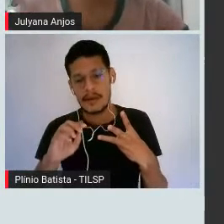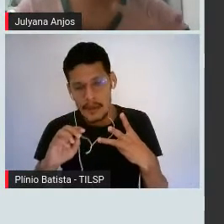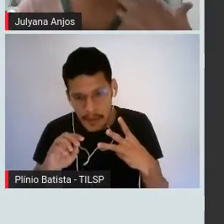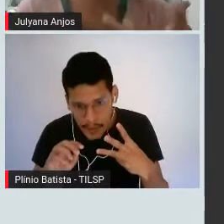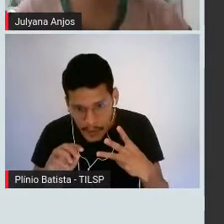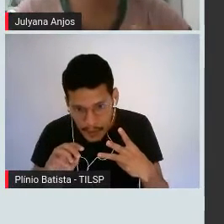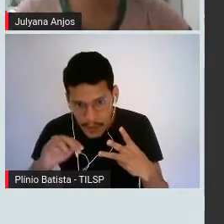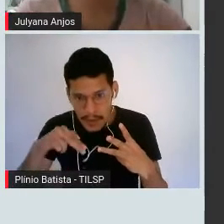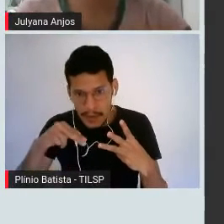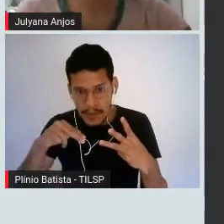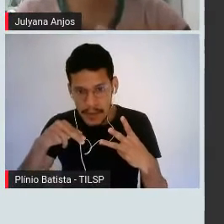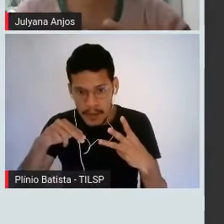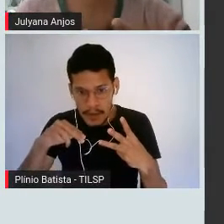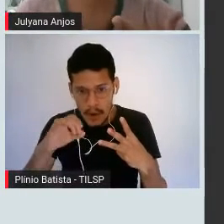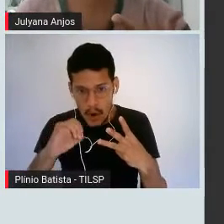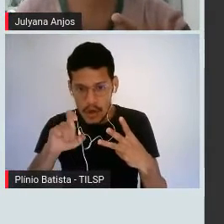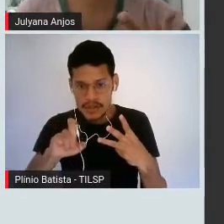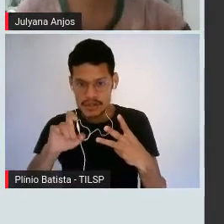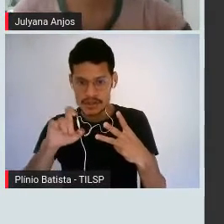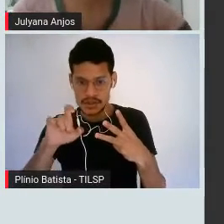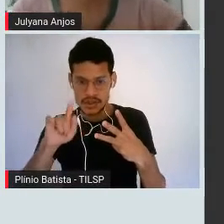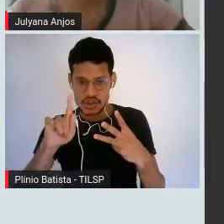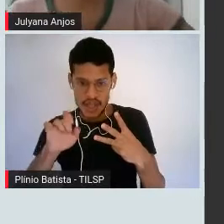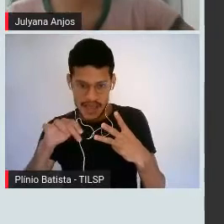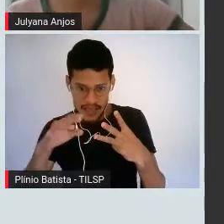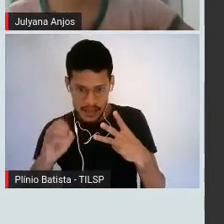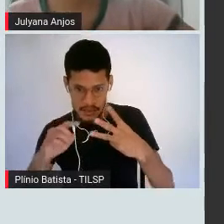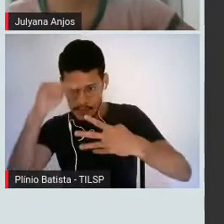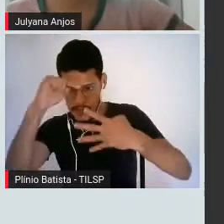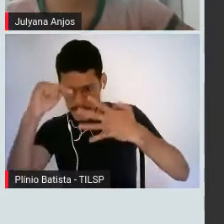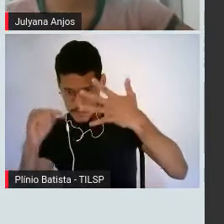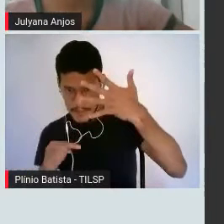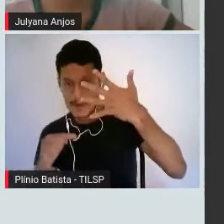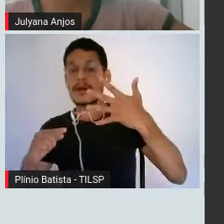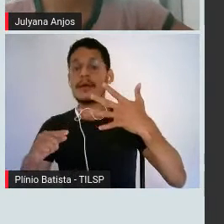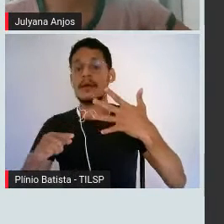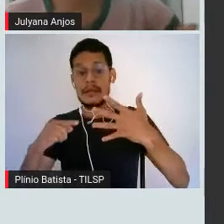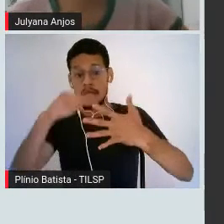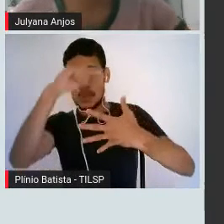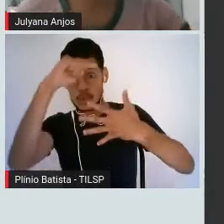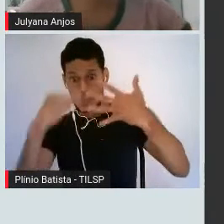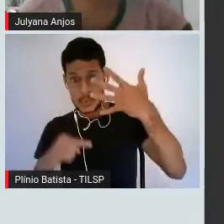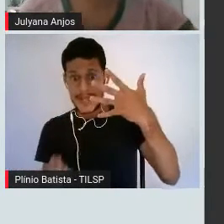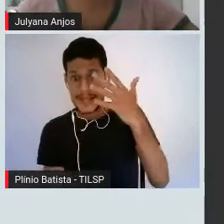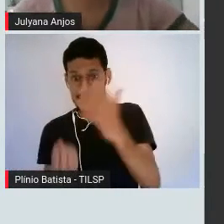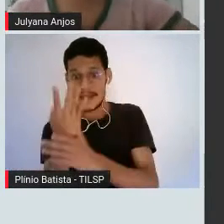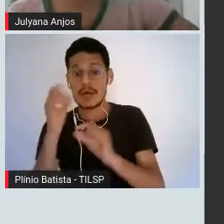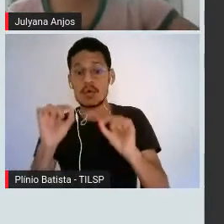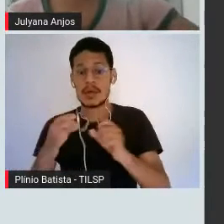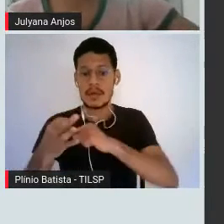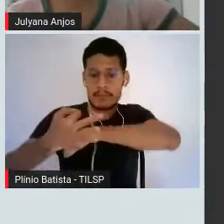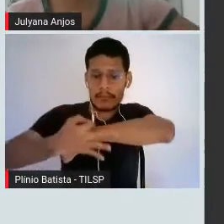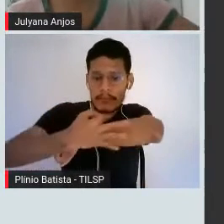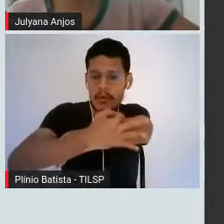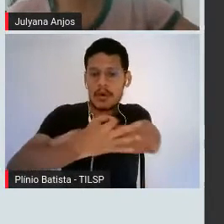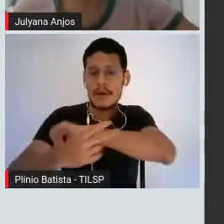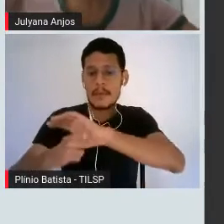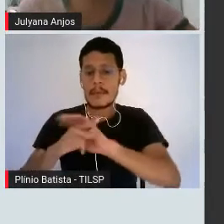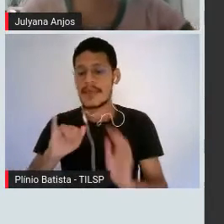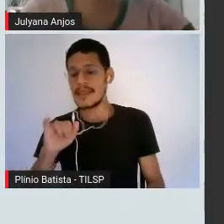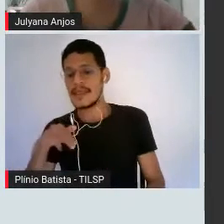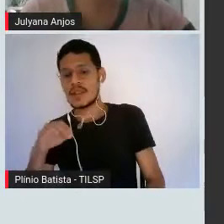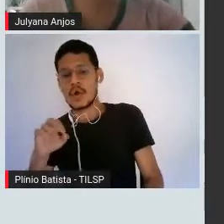E a partir daquelas interações que a gente viu ali, eles vão formar o que a gente chama de moléculas inorgânicas e moléculas orgânicas.